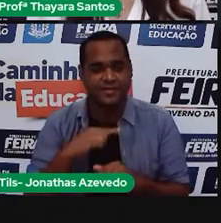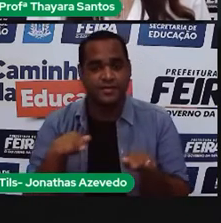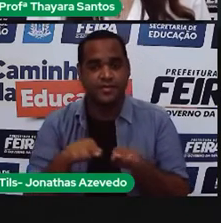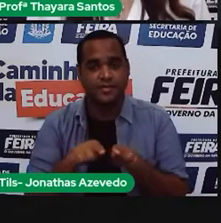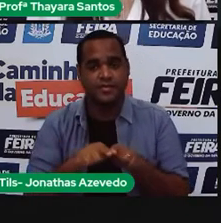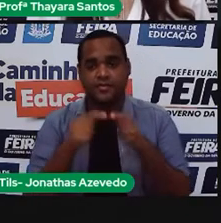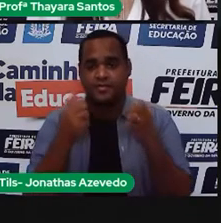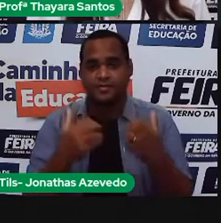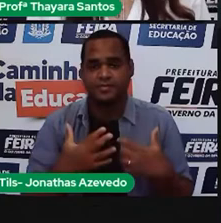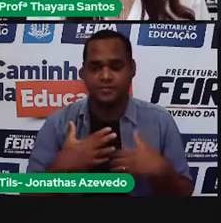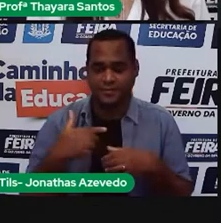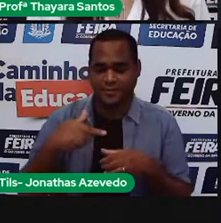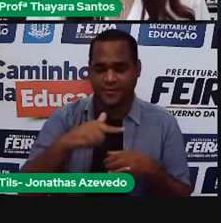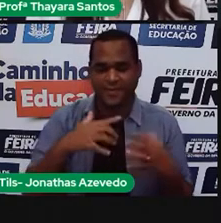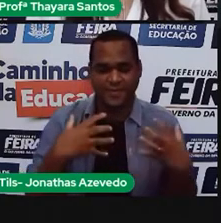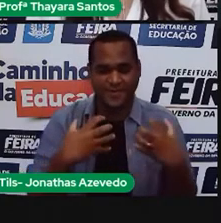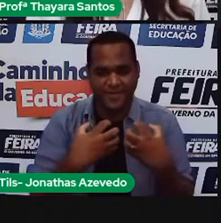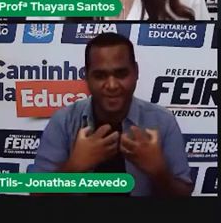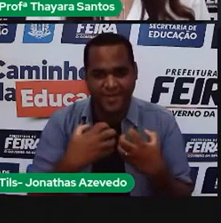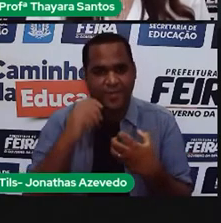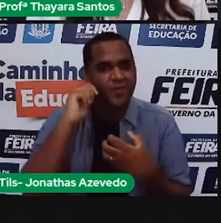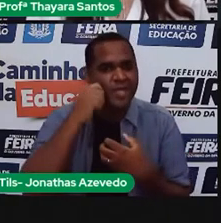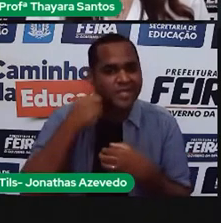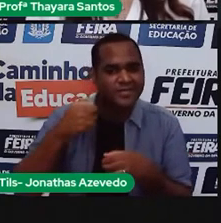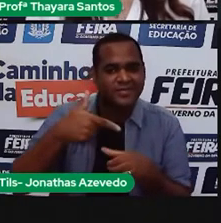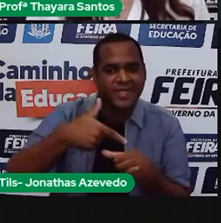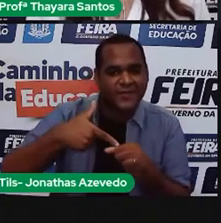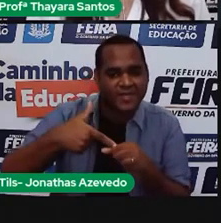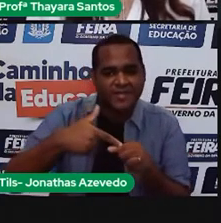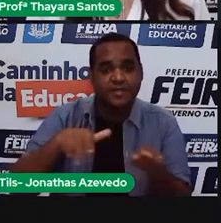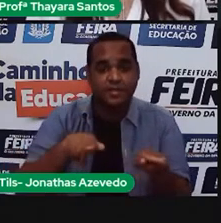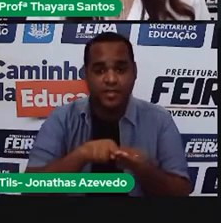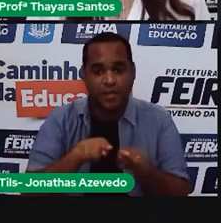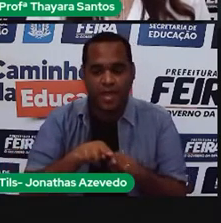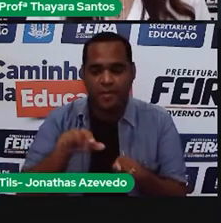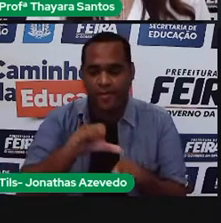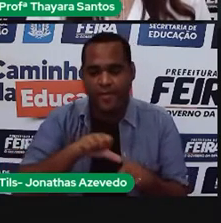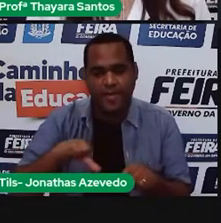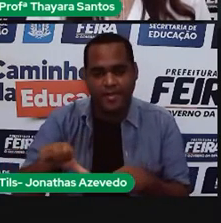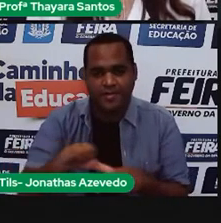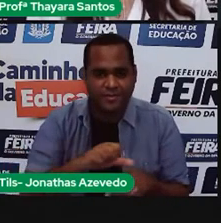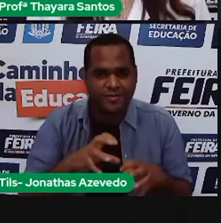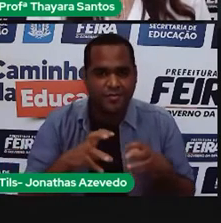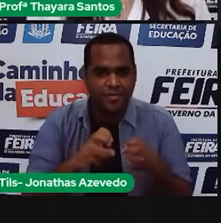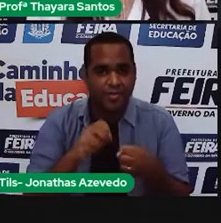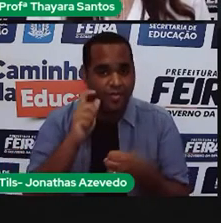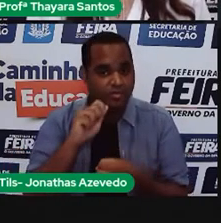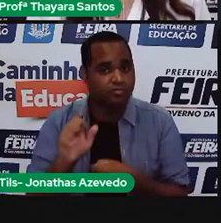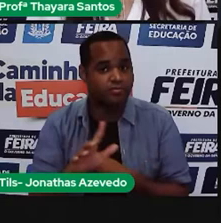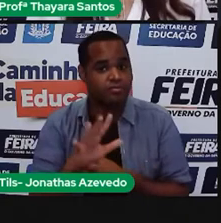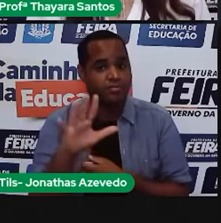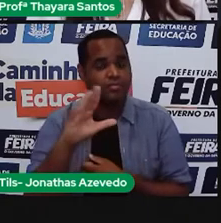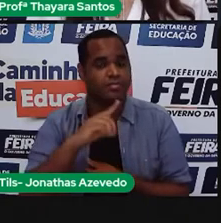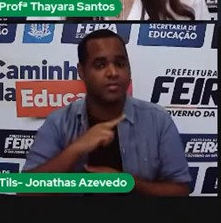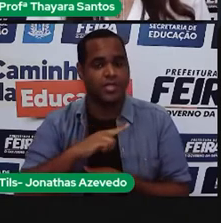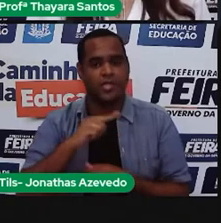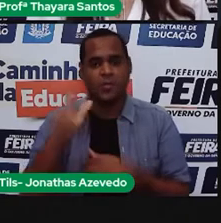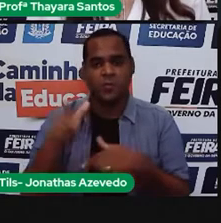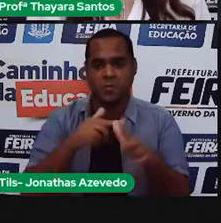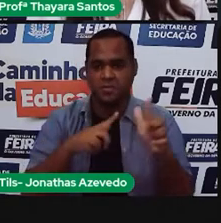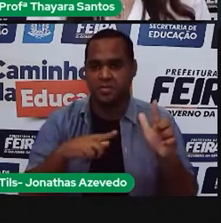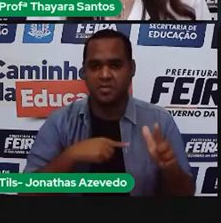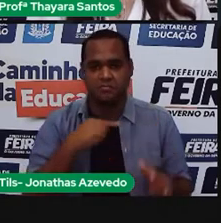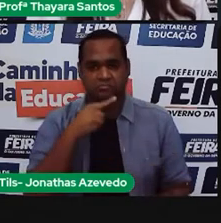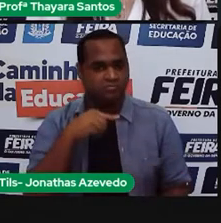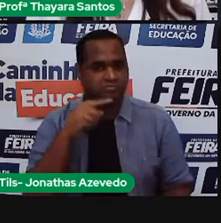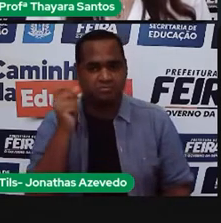a partir de combustíveis fósseis, como o diesel e o gás. A energia fica bem mais cara e poluente. Elas são acionadas quando outras fontes não são